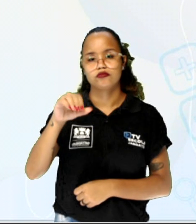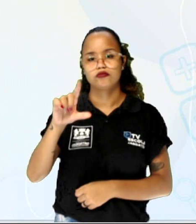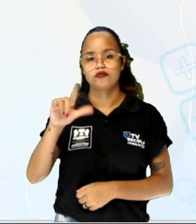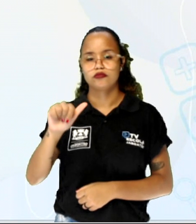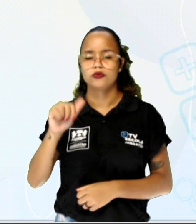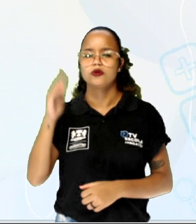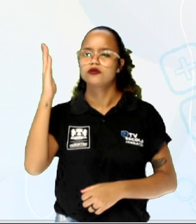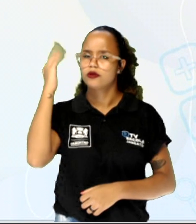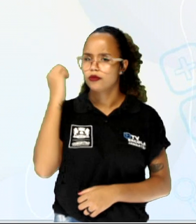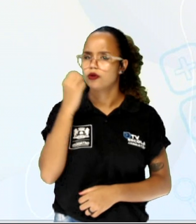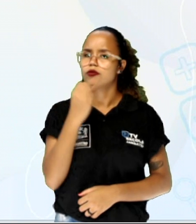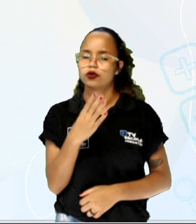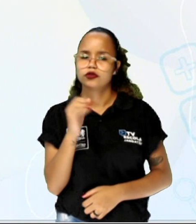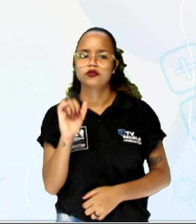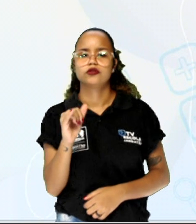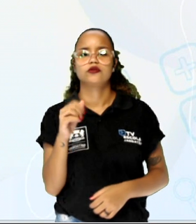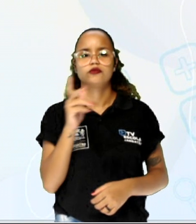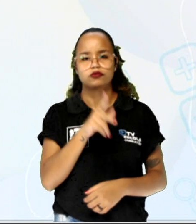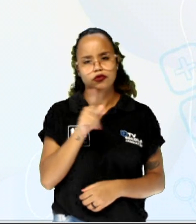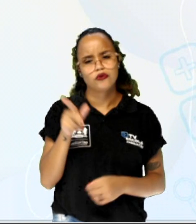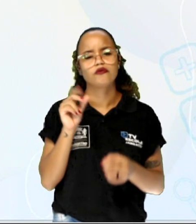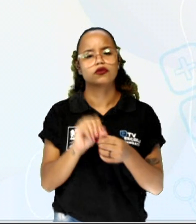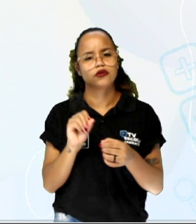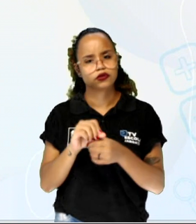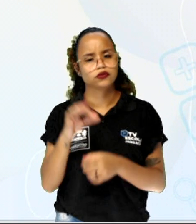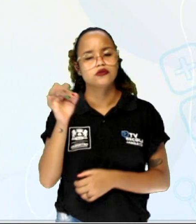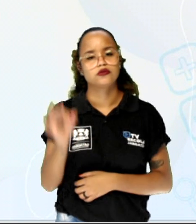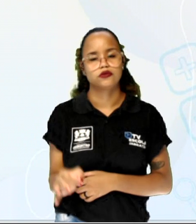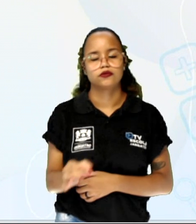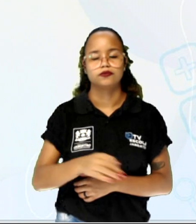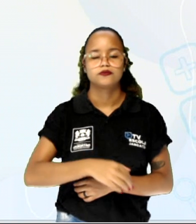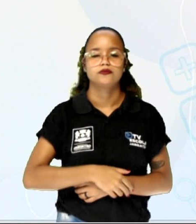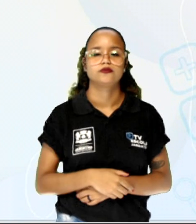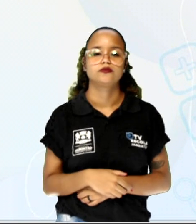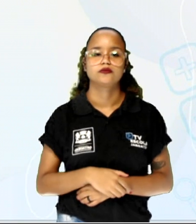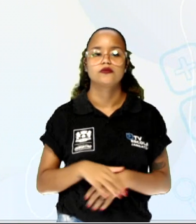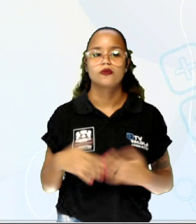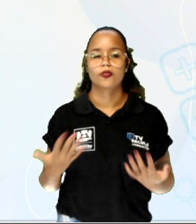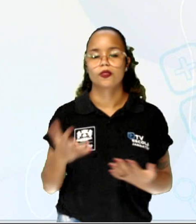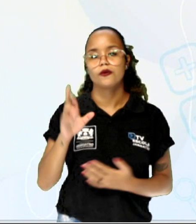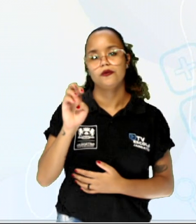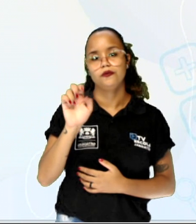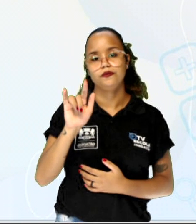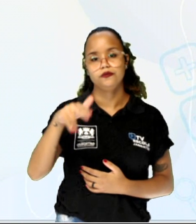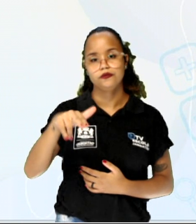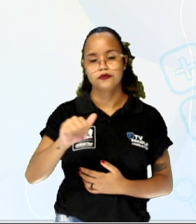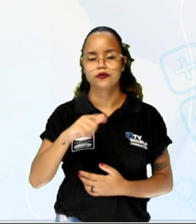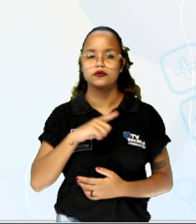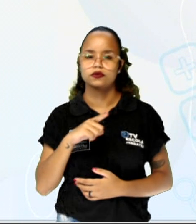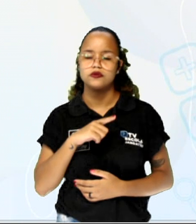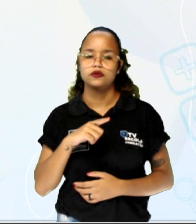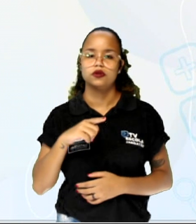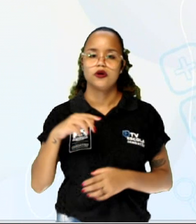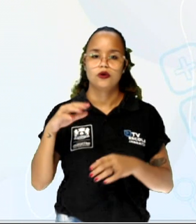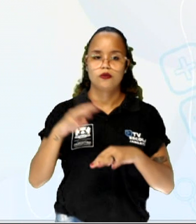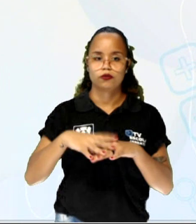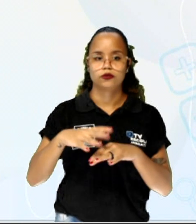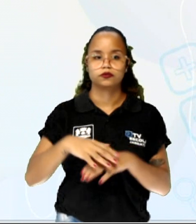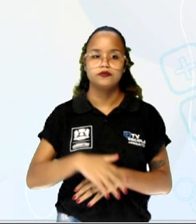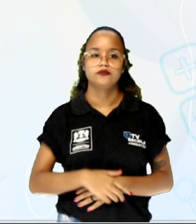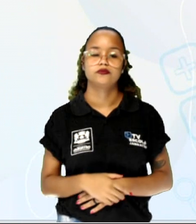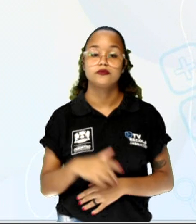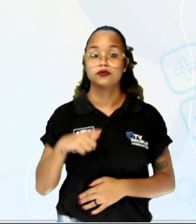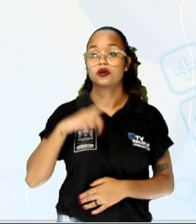direitinho para conferir se o professor calculou direitinho, calculou certo. Então a Regina tirou as seguintes notas em matemática. Então ela tirou